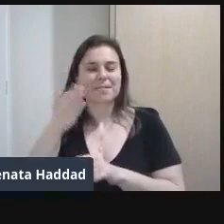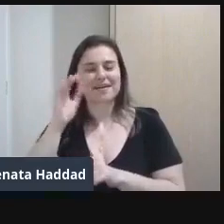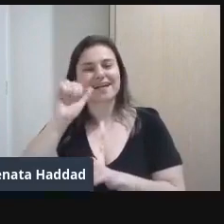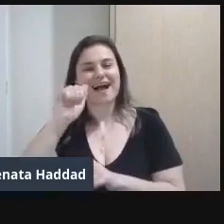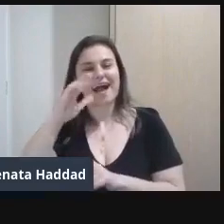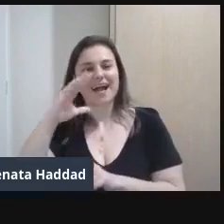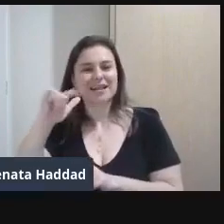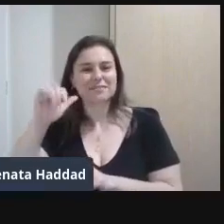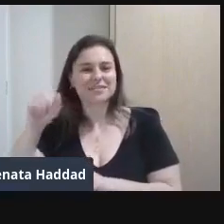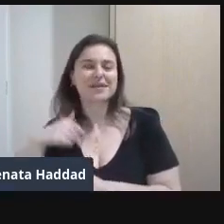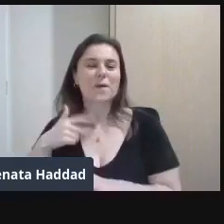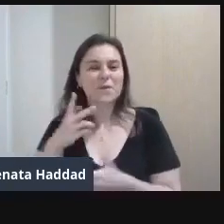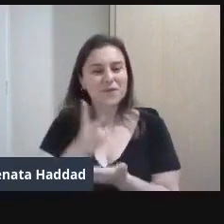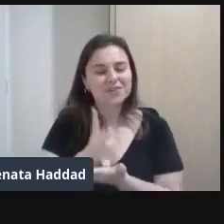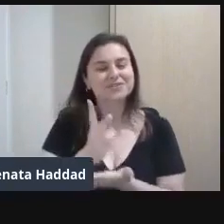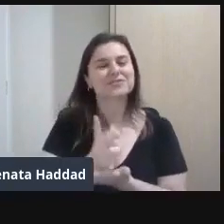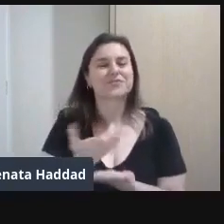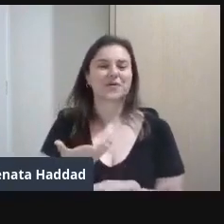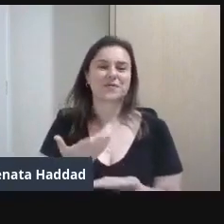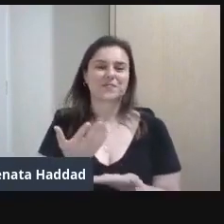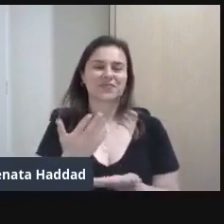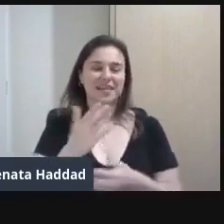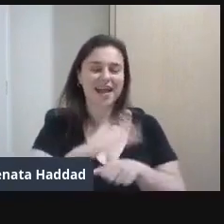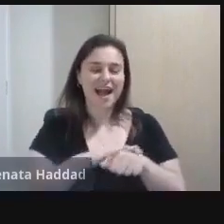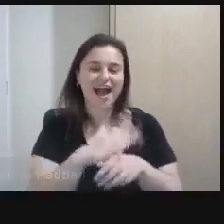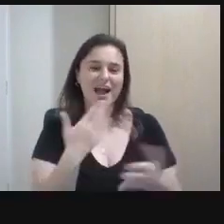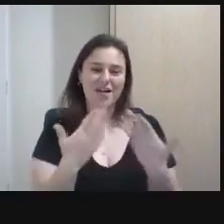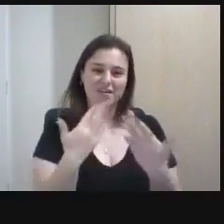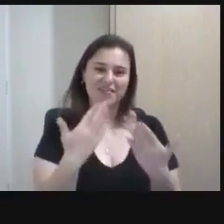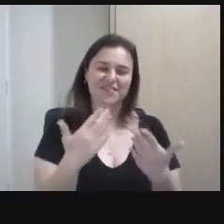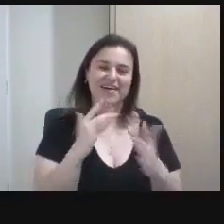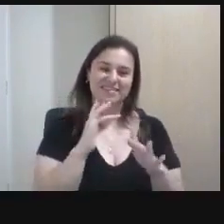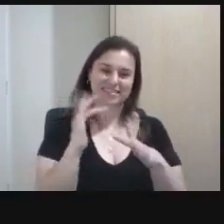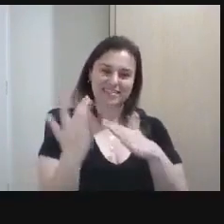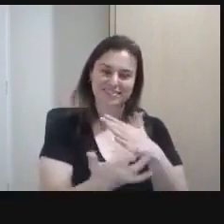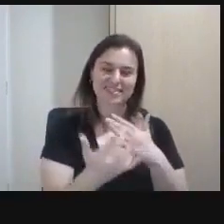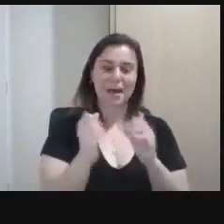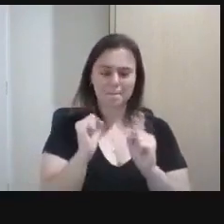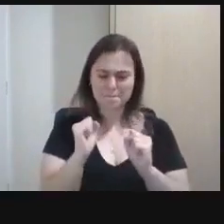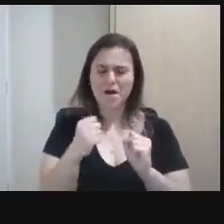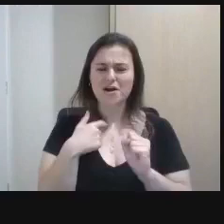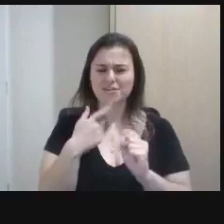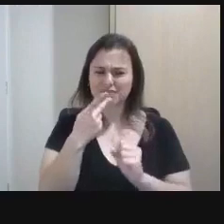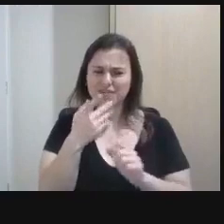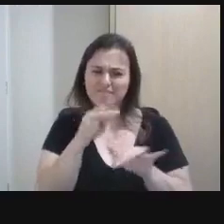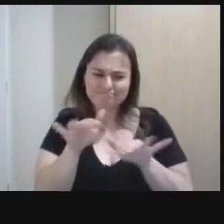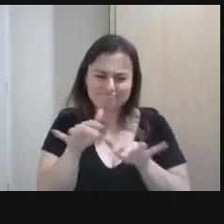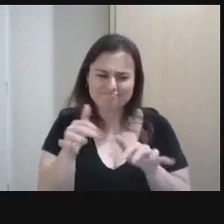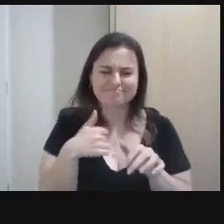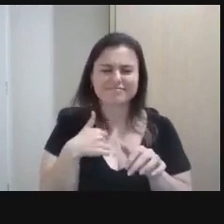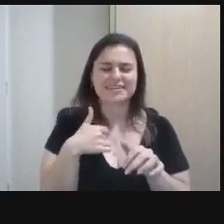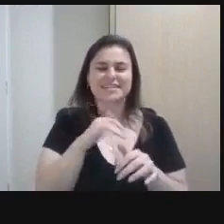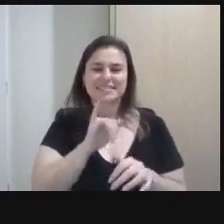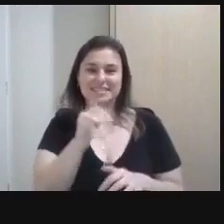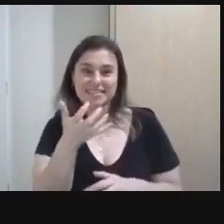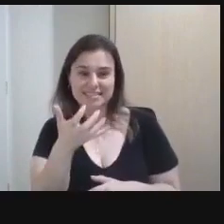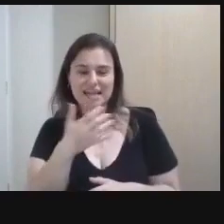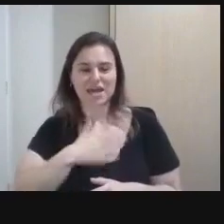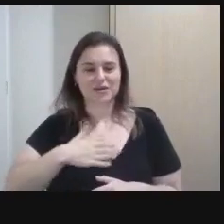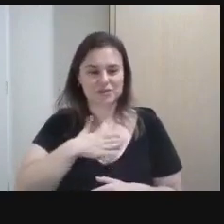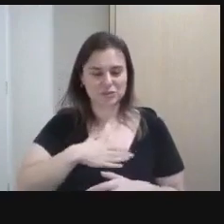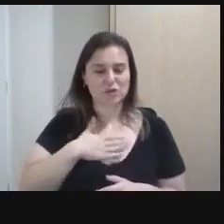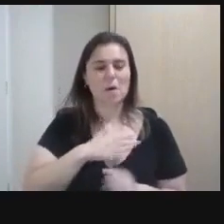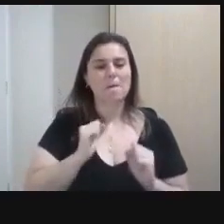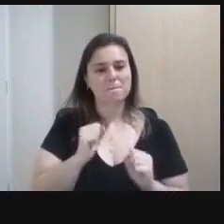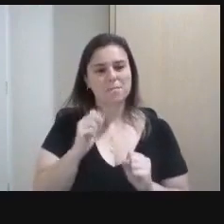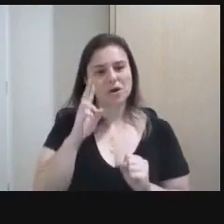E a gente continua Essa conversa Nas redes sociais também Se você gostou Mande comentários Se você quiser também A programação de